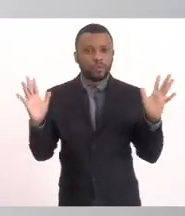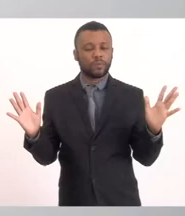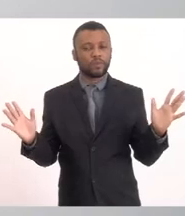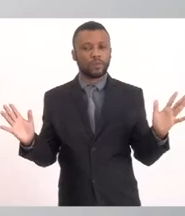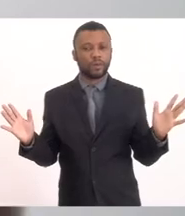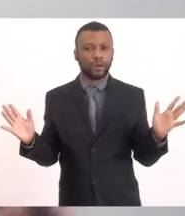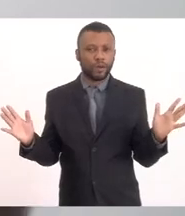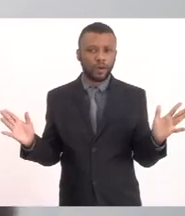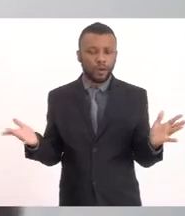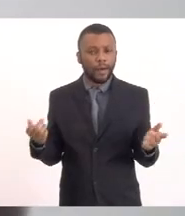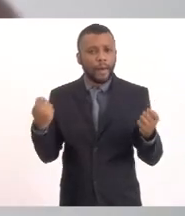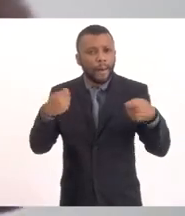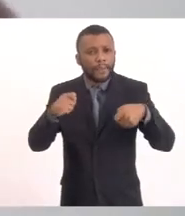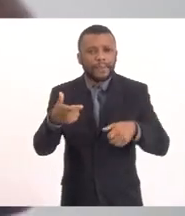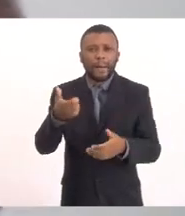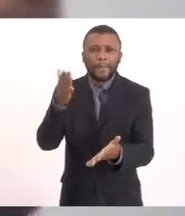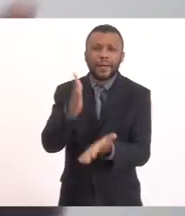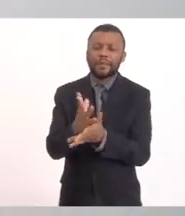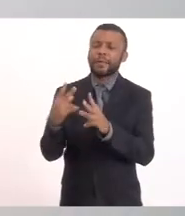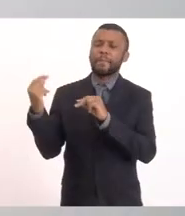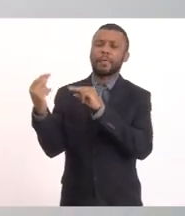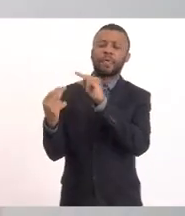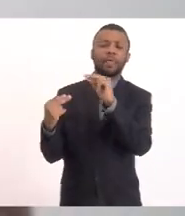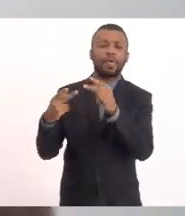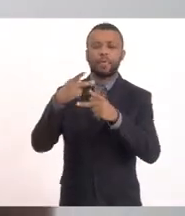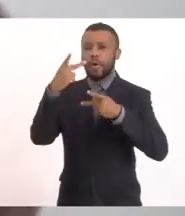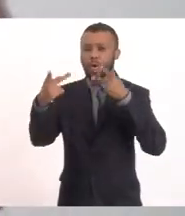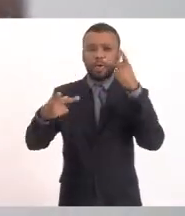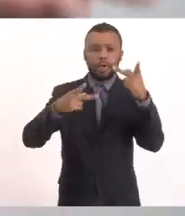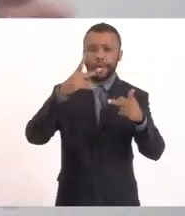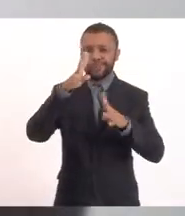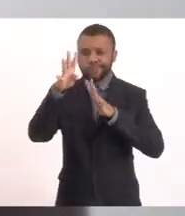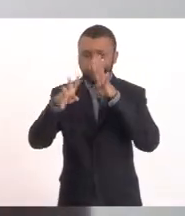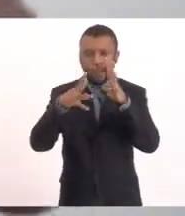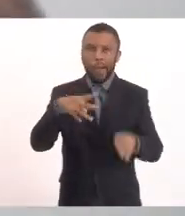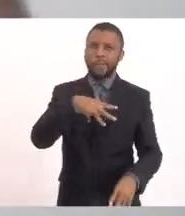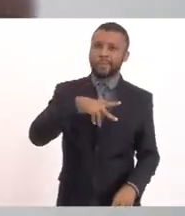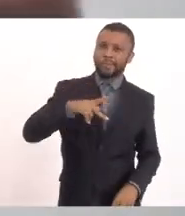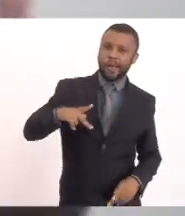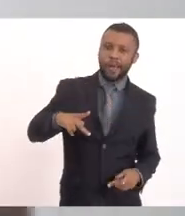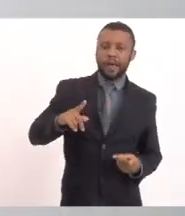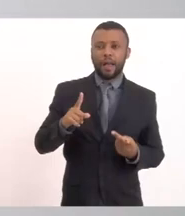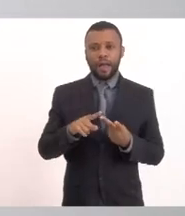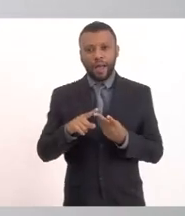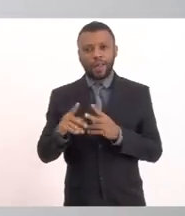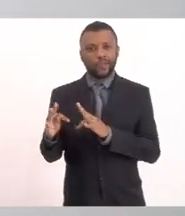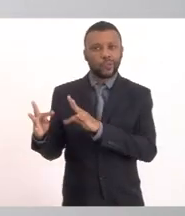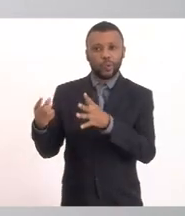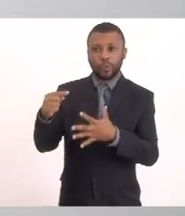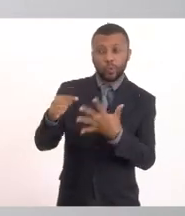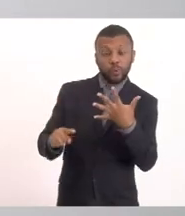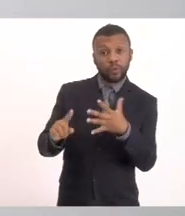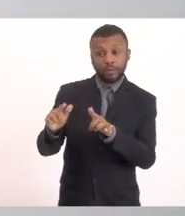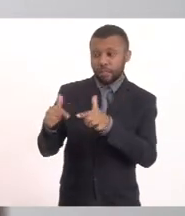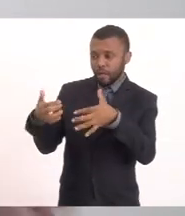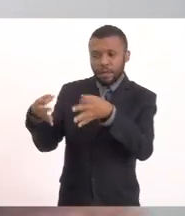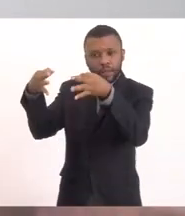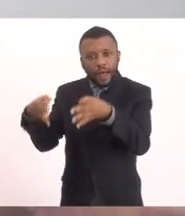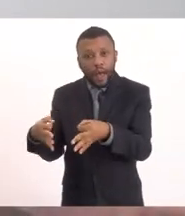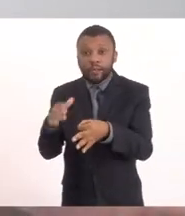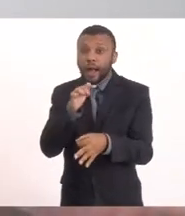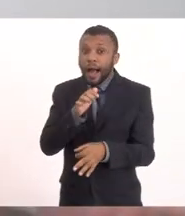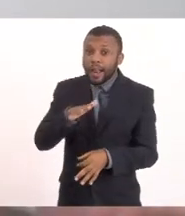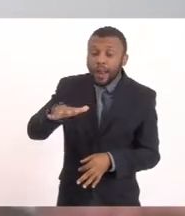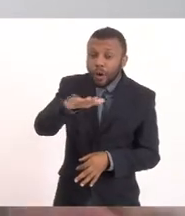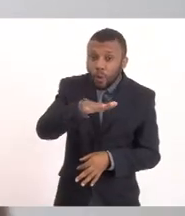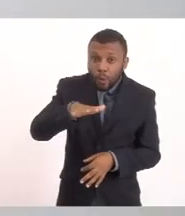Eu acho que tem que parar de brababá Conversa fiada Ministério Público Todo mundo E fazer o certo A Lagoa de Saquarema Não consegue viver